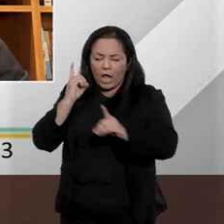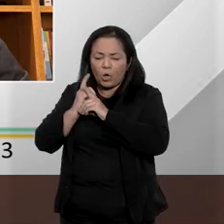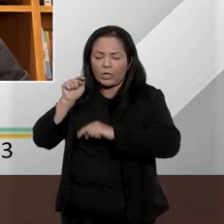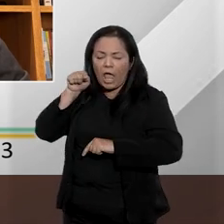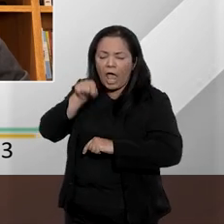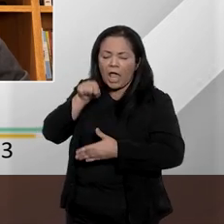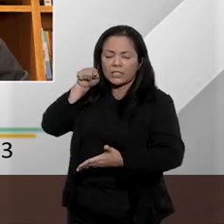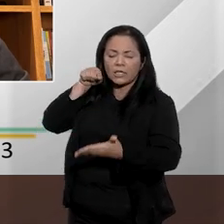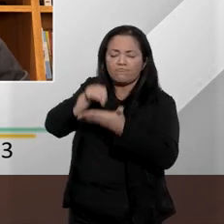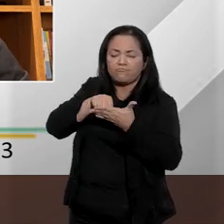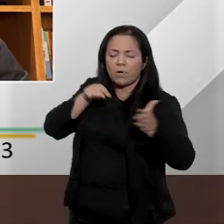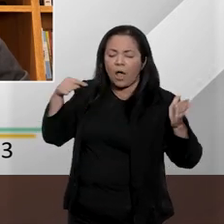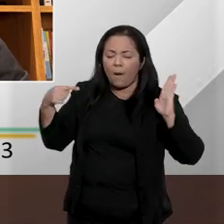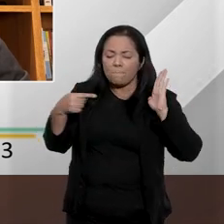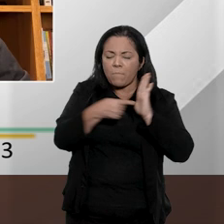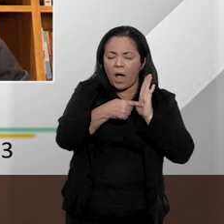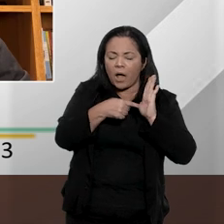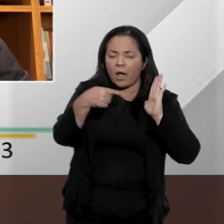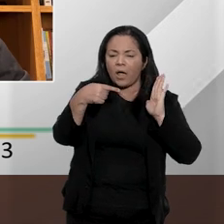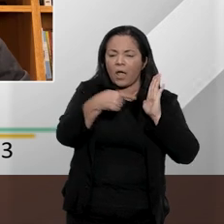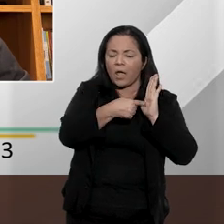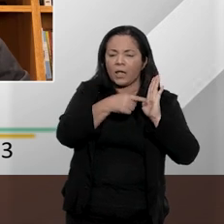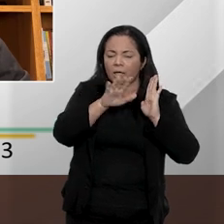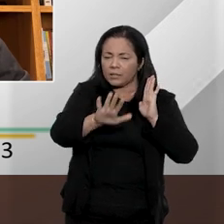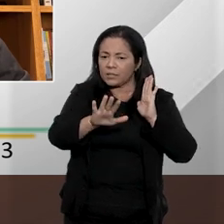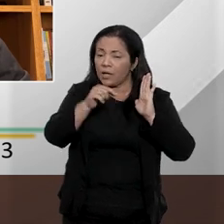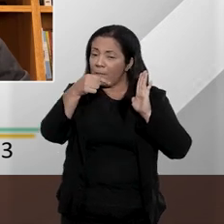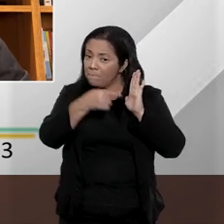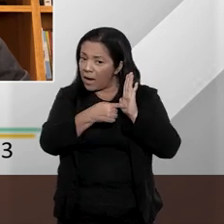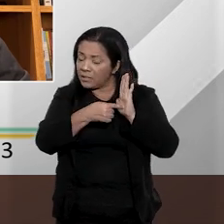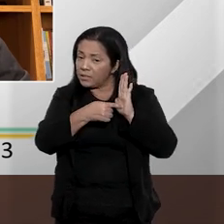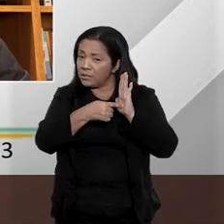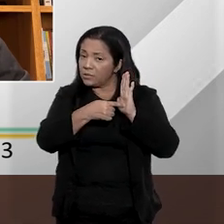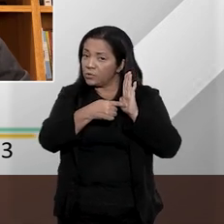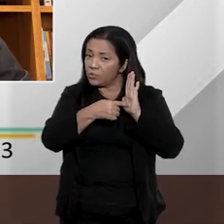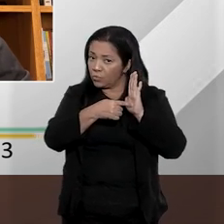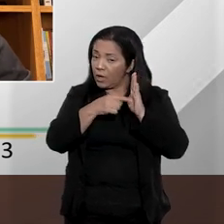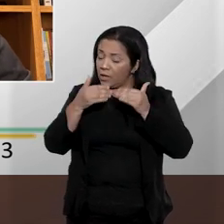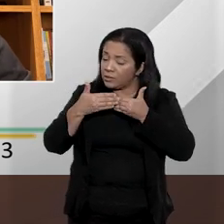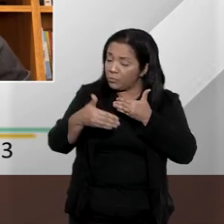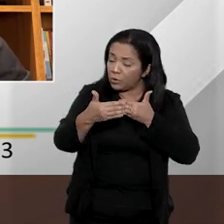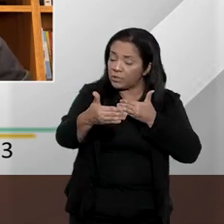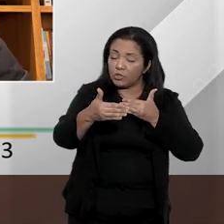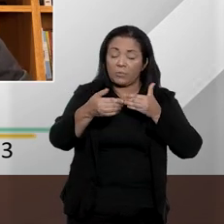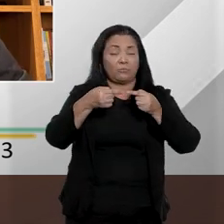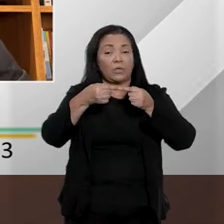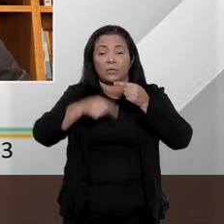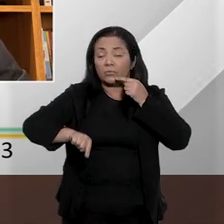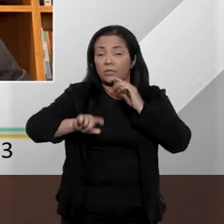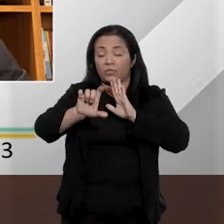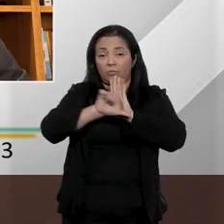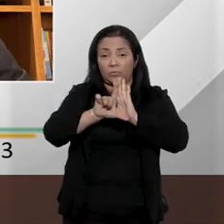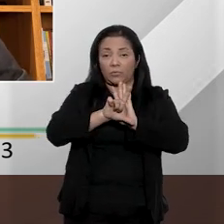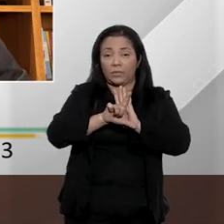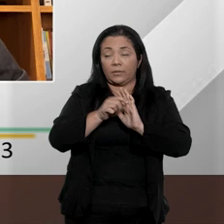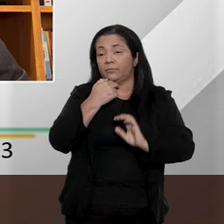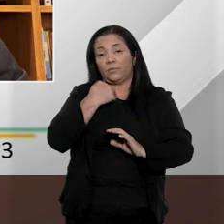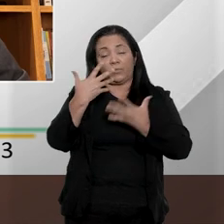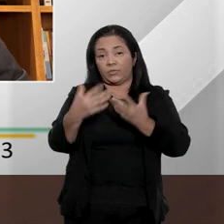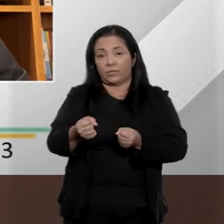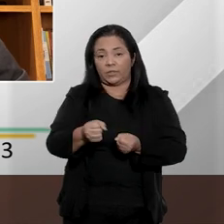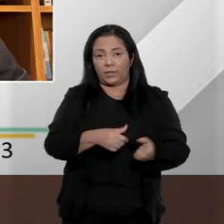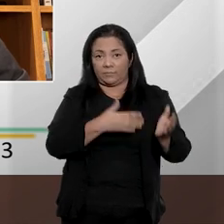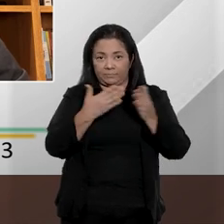Então, quais as suas considerações, professor Vinícius, sobre posicionamentos como esse, começando então